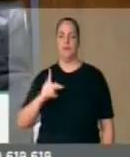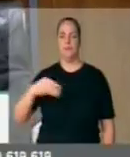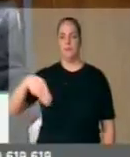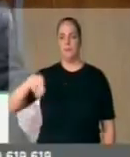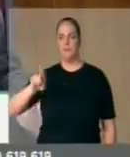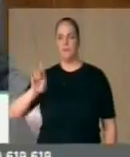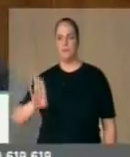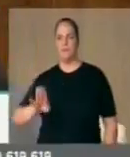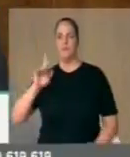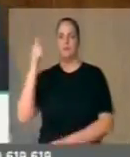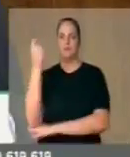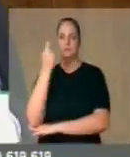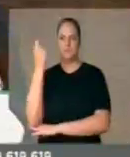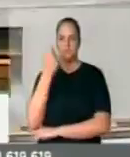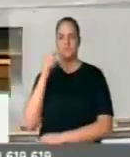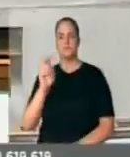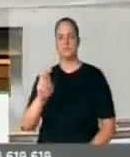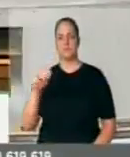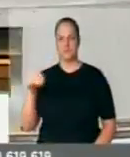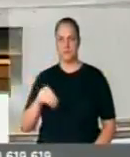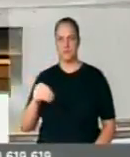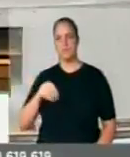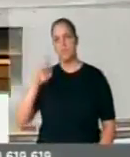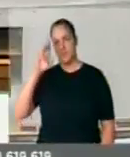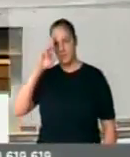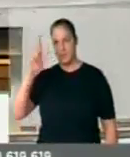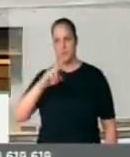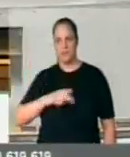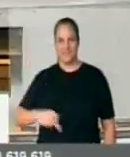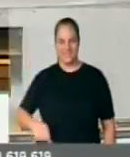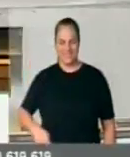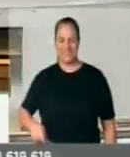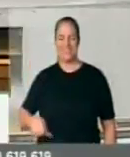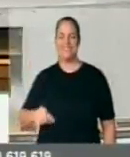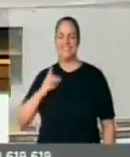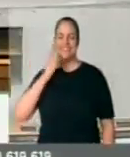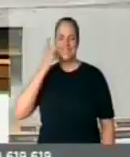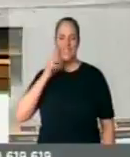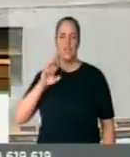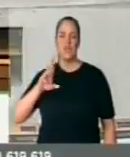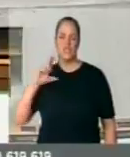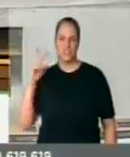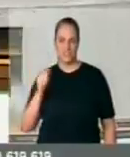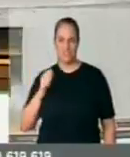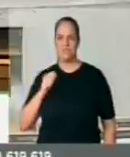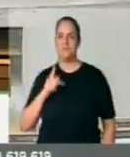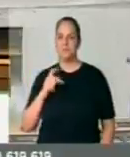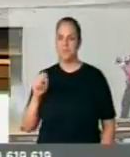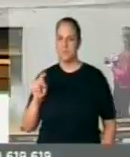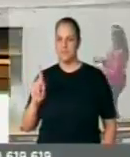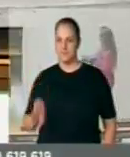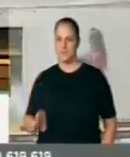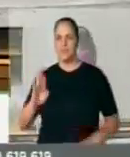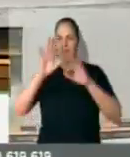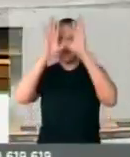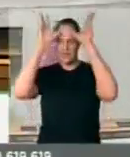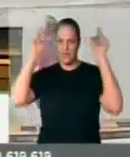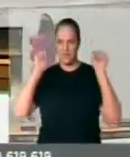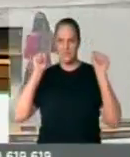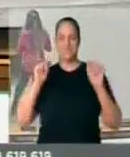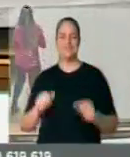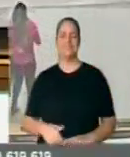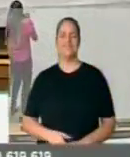5 minutos. Senhor presidente, deputado Rocha, do PSDB do Acre, eu gostaria de,